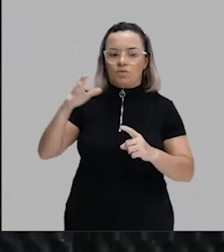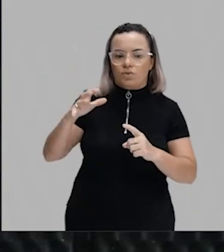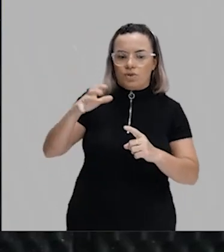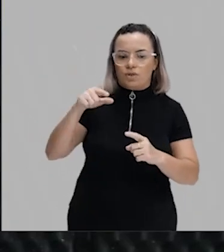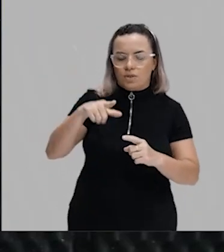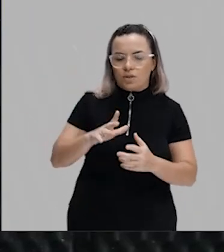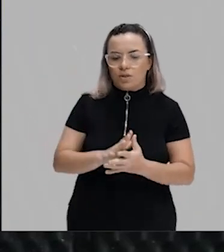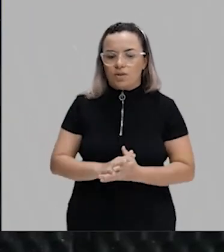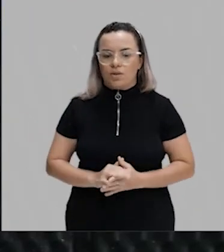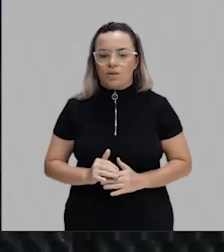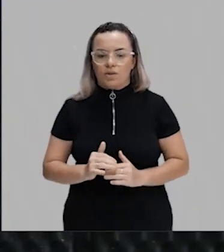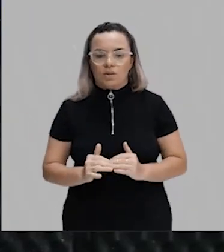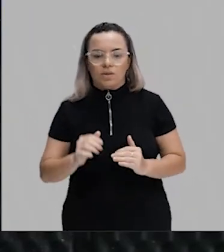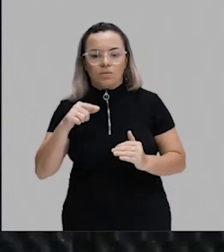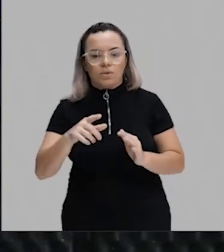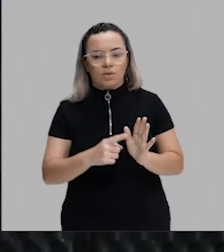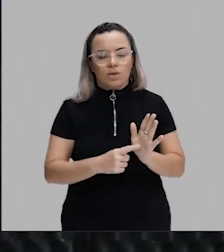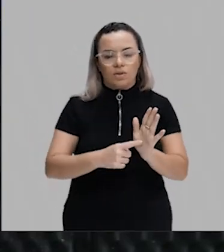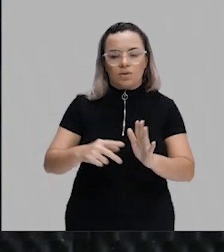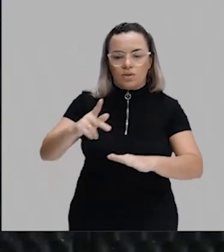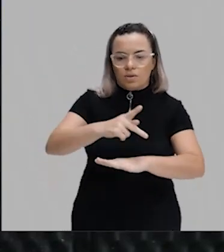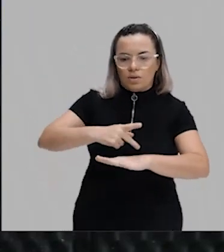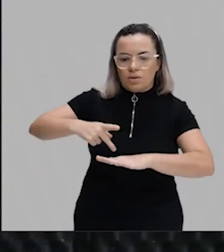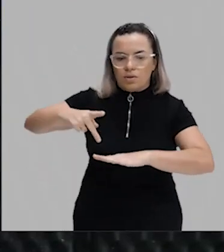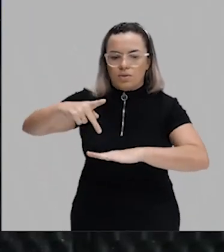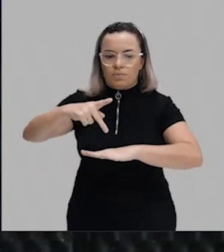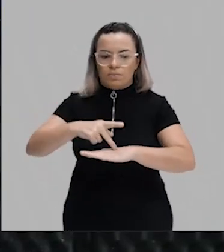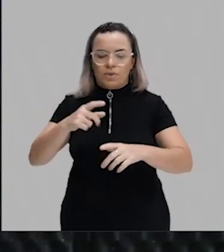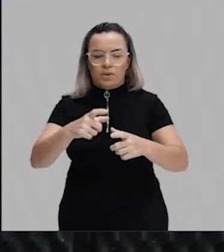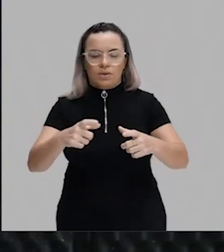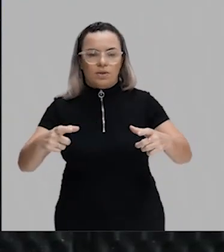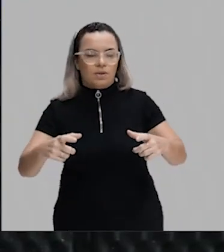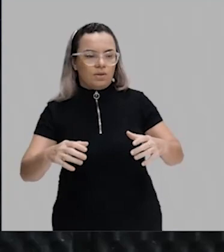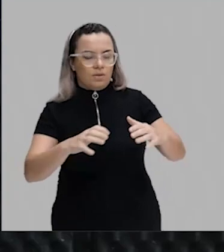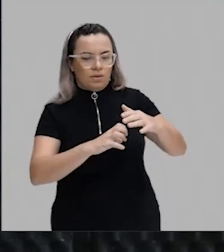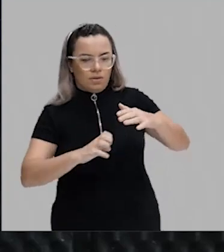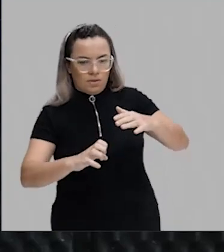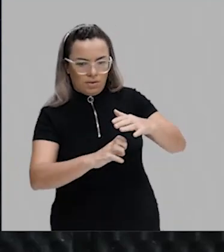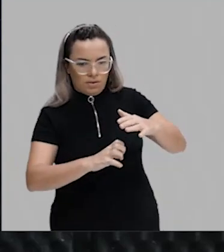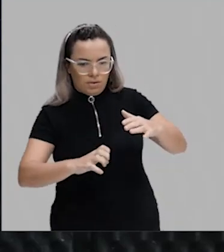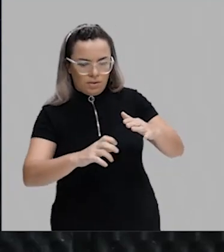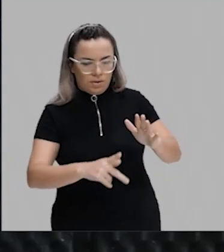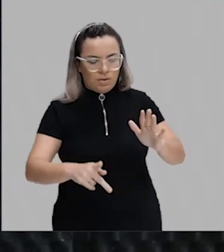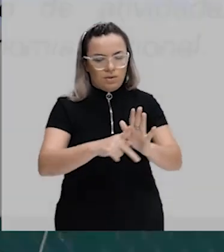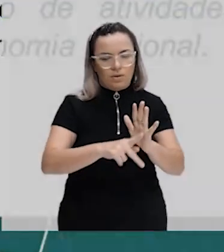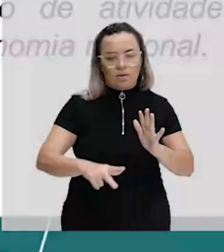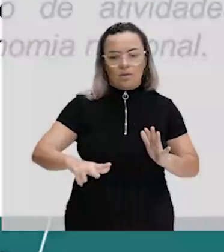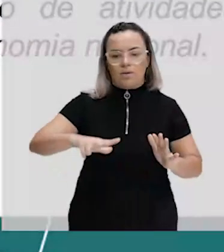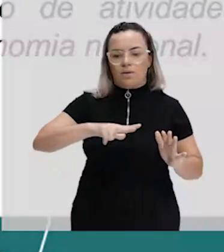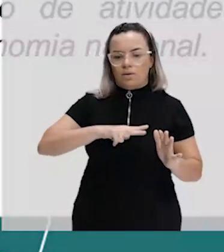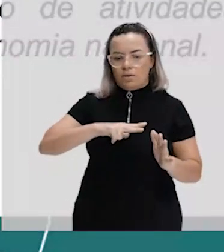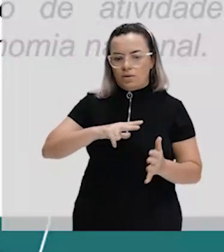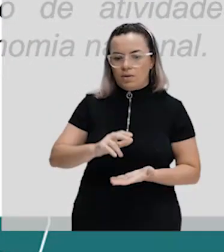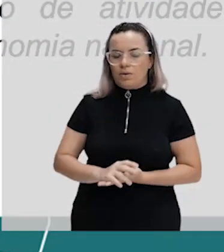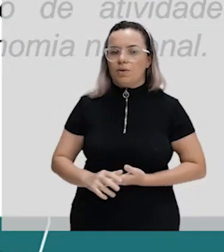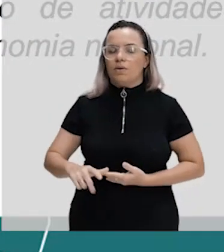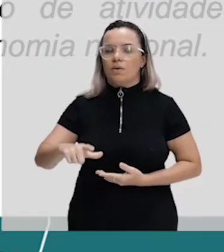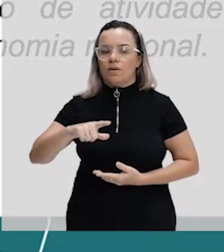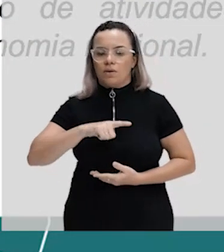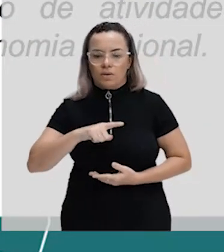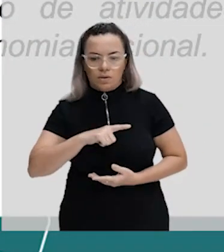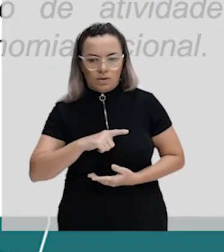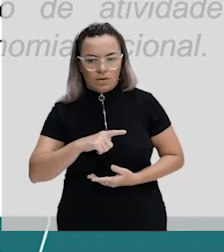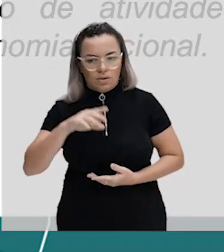processo promove a apresentação no país da maioria das empresas da iniciativa privada, que tem como principal